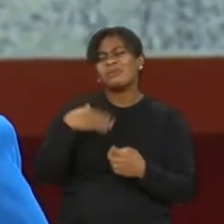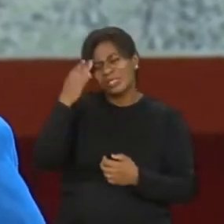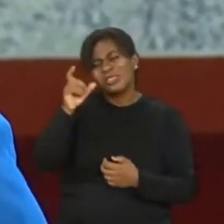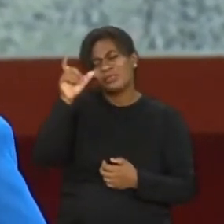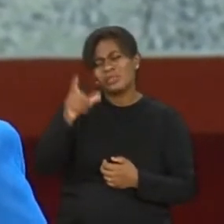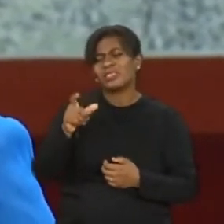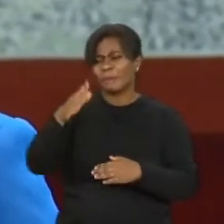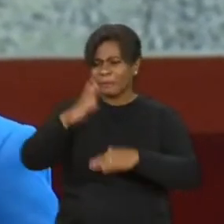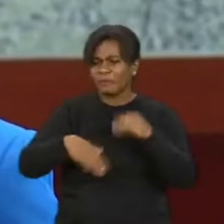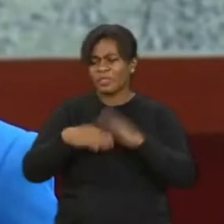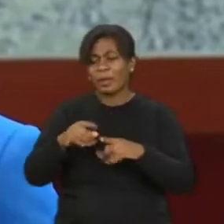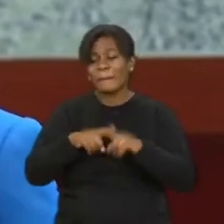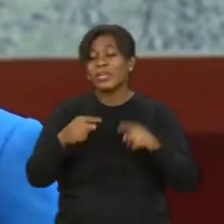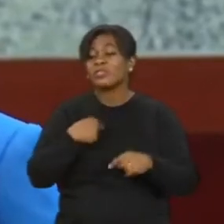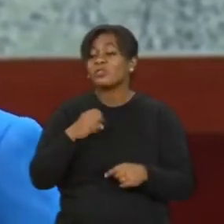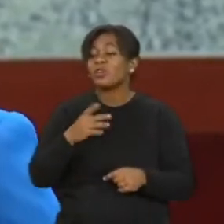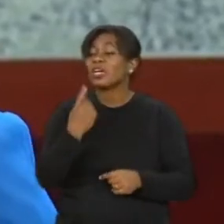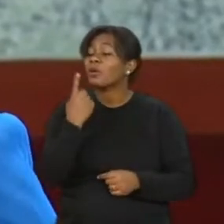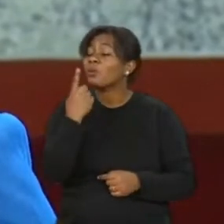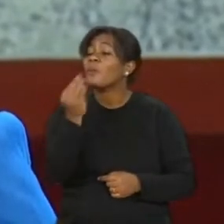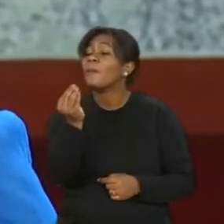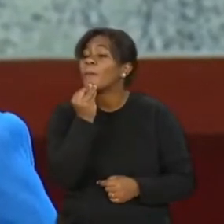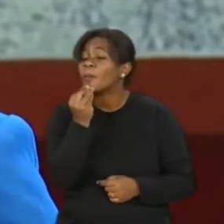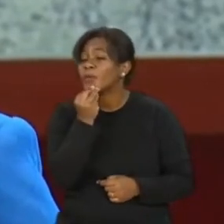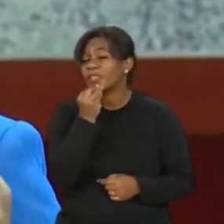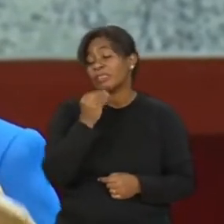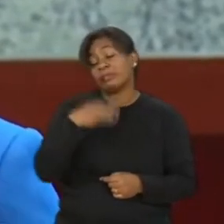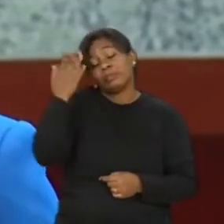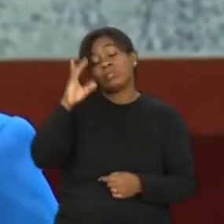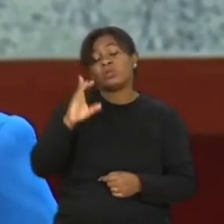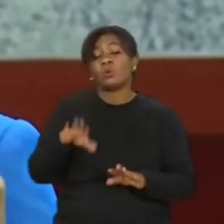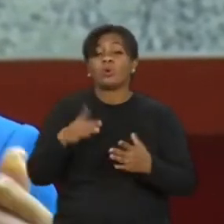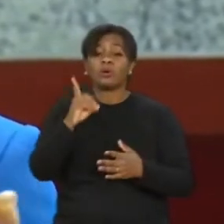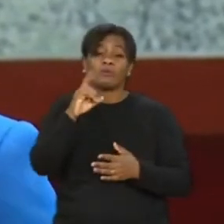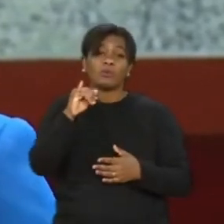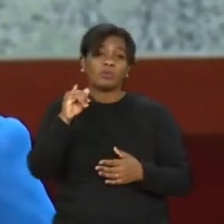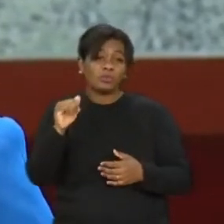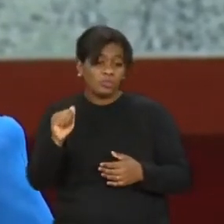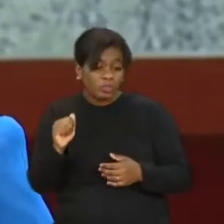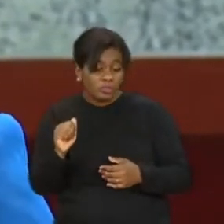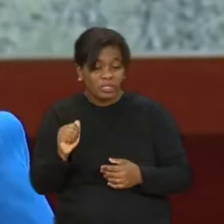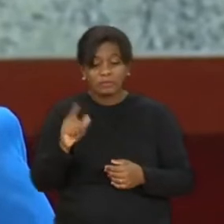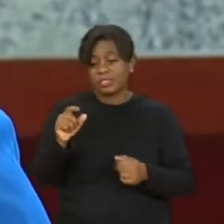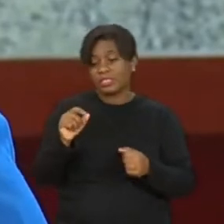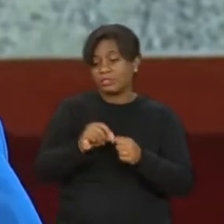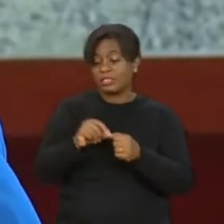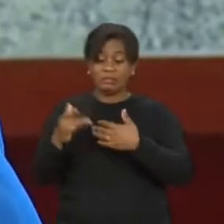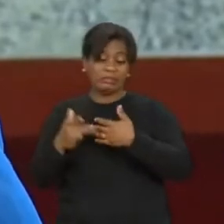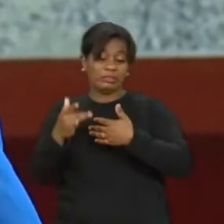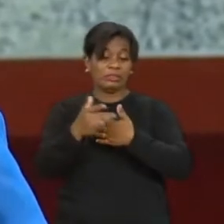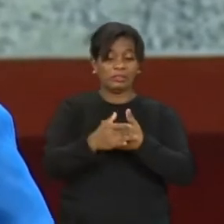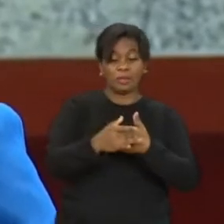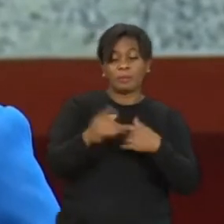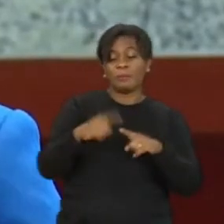capazes, mas me dá só, só é uma chance. Eu não sei o dia que vocês escolheram o material, o dia que vocês tiraram o material do exame dela,